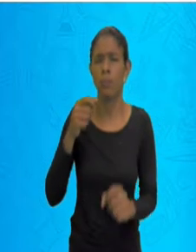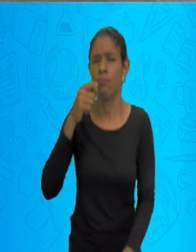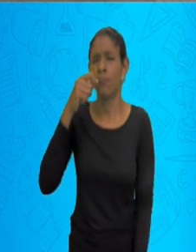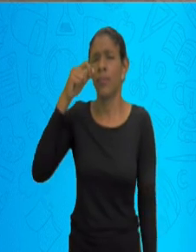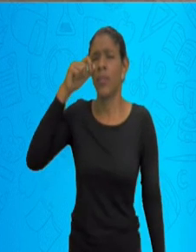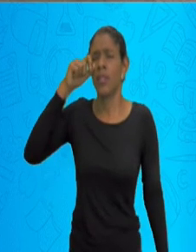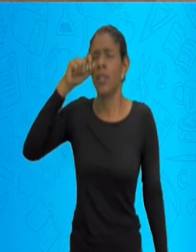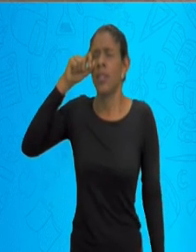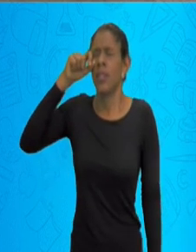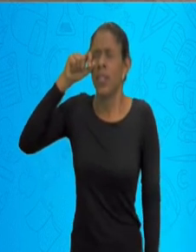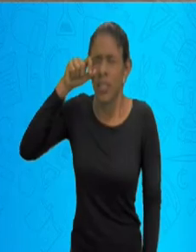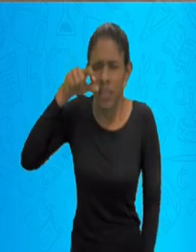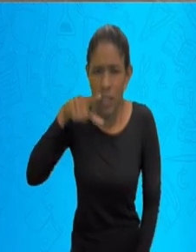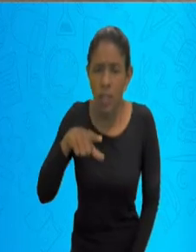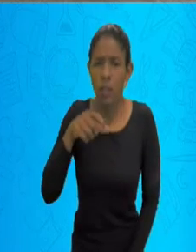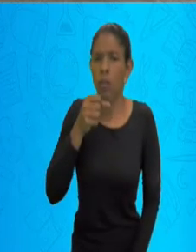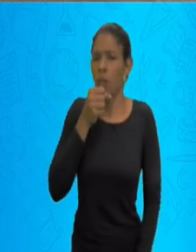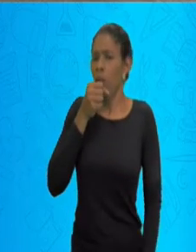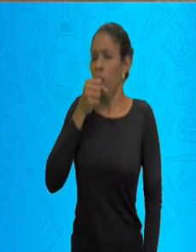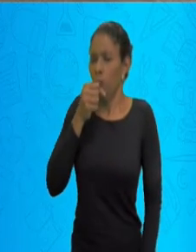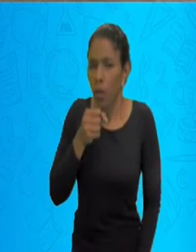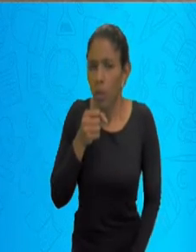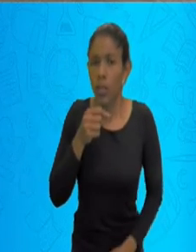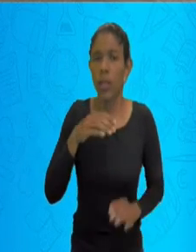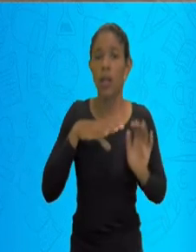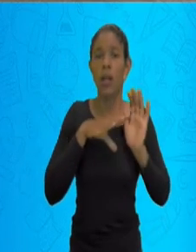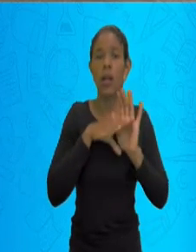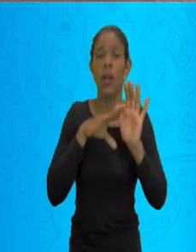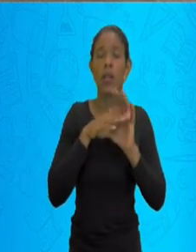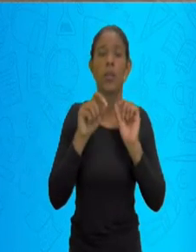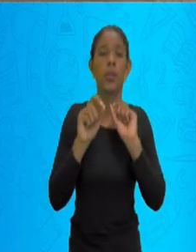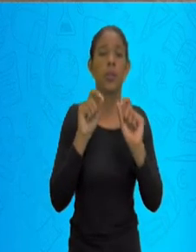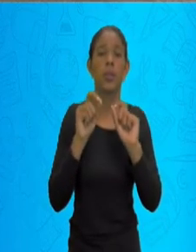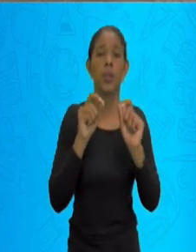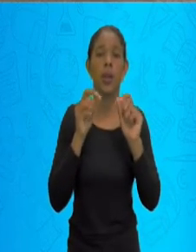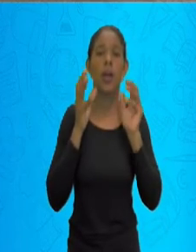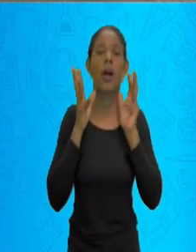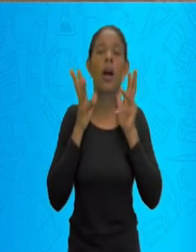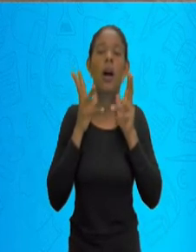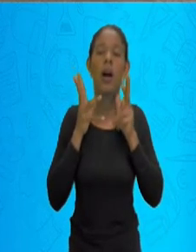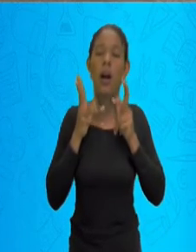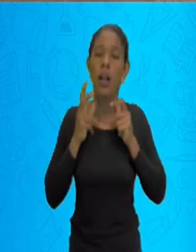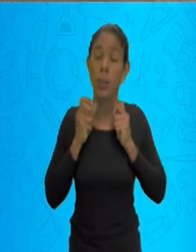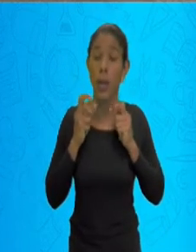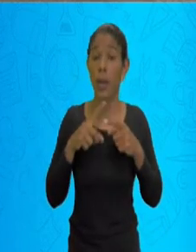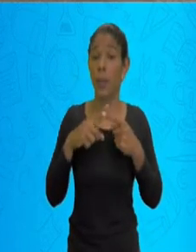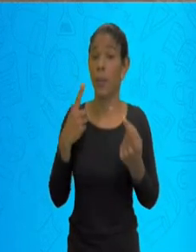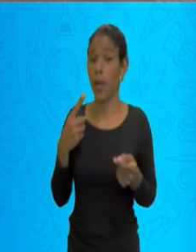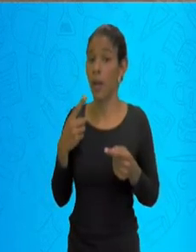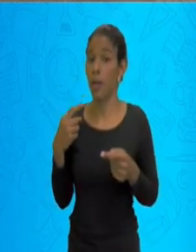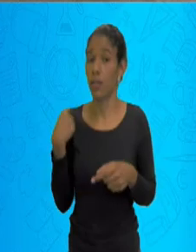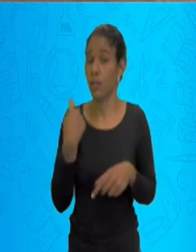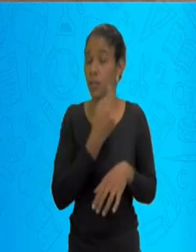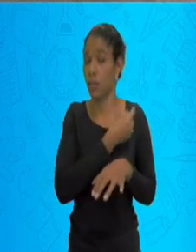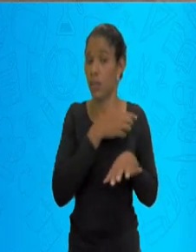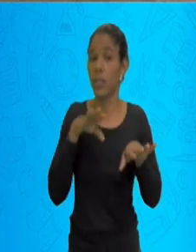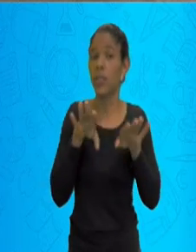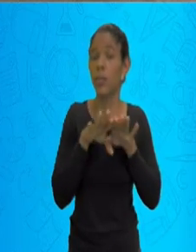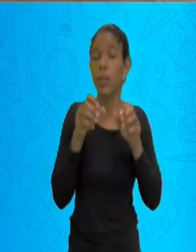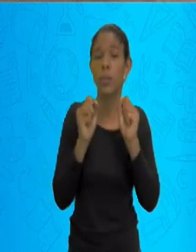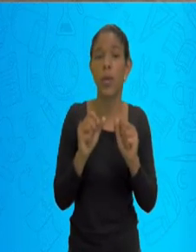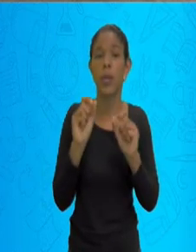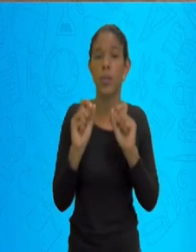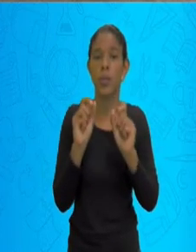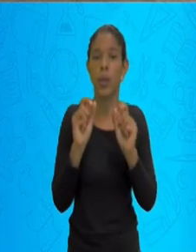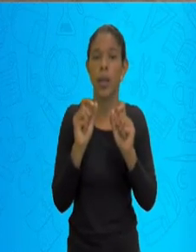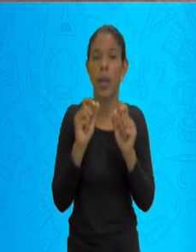tosse, ela vai me ajudar nessa limpeza, mas eu também posso fazer uma higienização bacana. Eu posso, ao tomar banho,